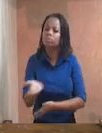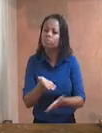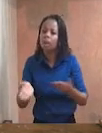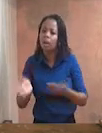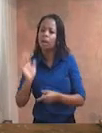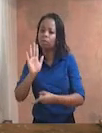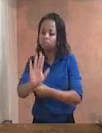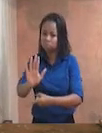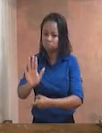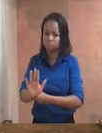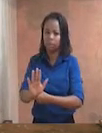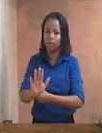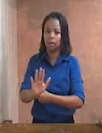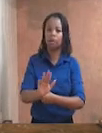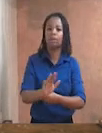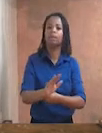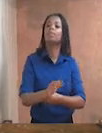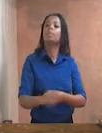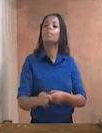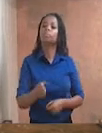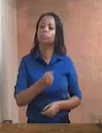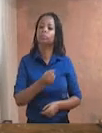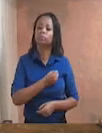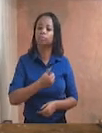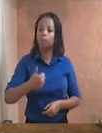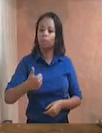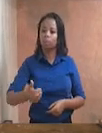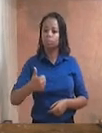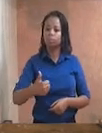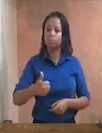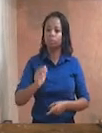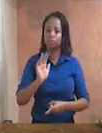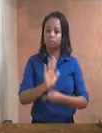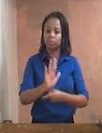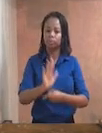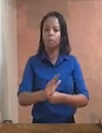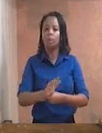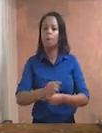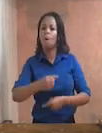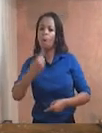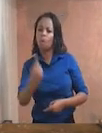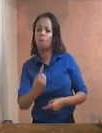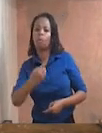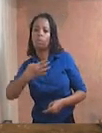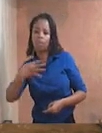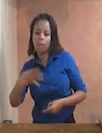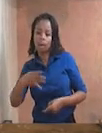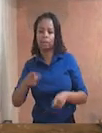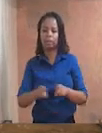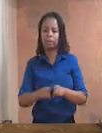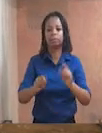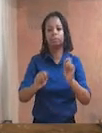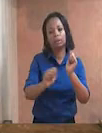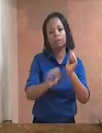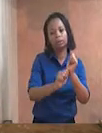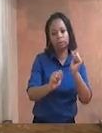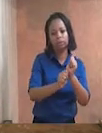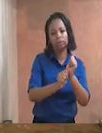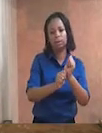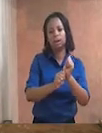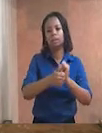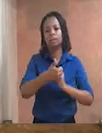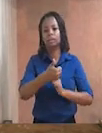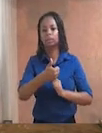único do artigo 23, dos excessivos 1 e 4, do artigo 101